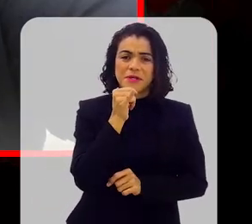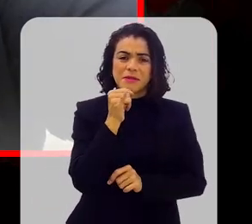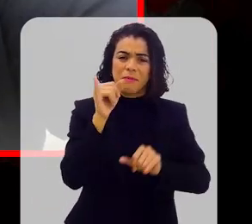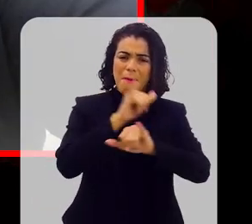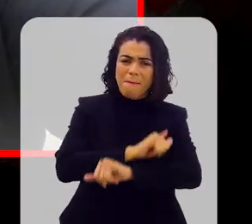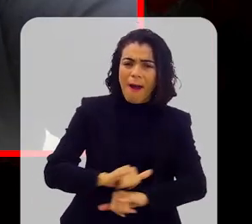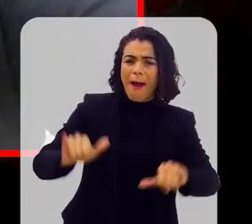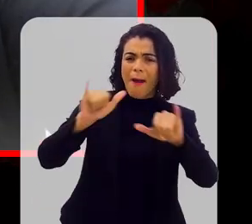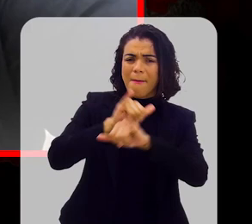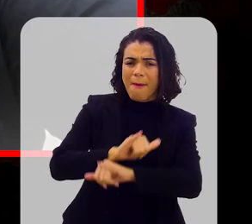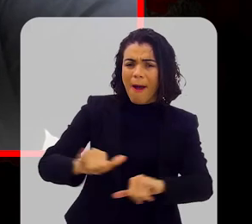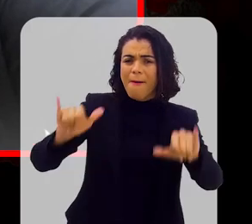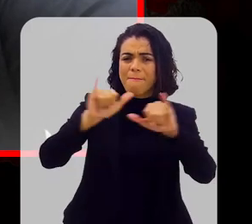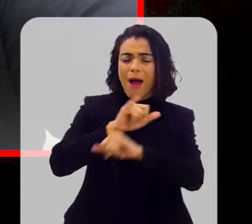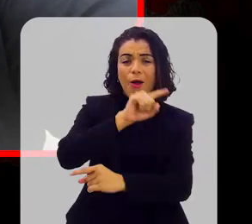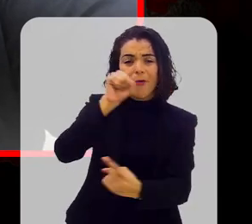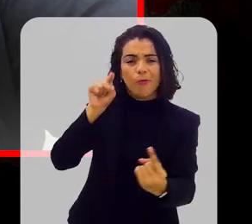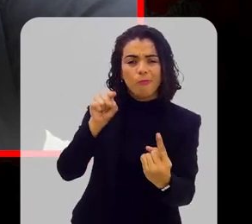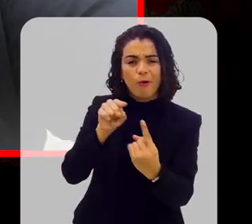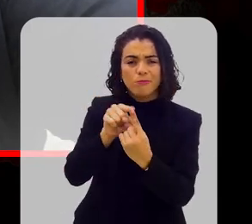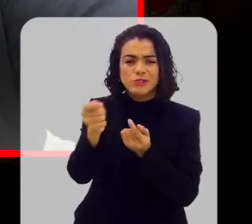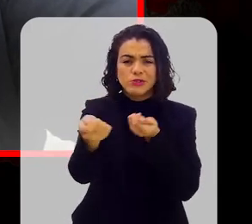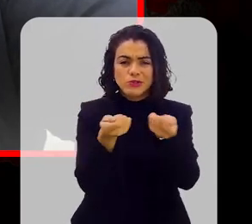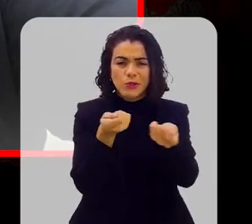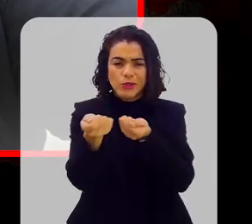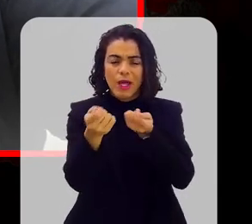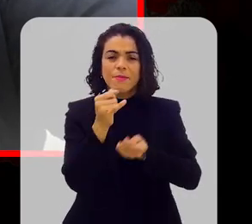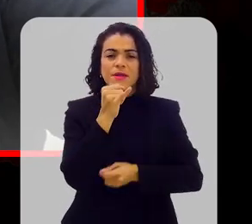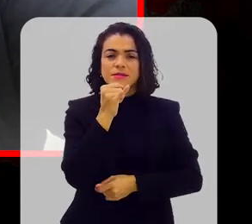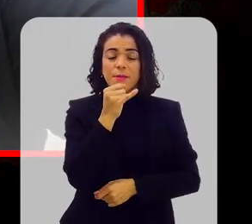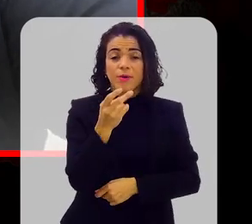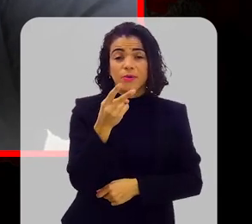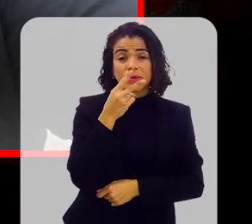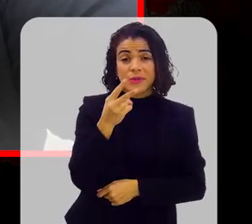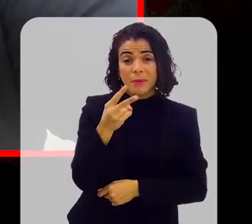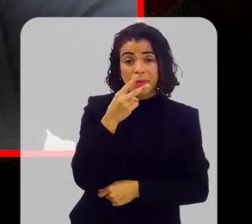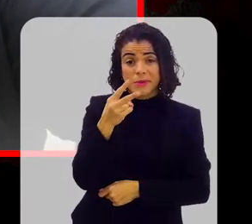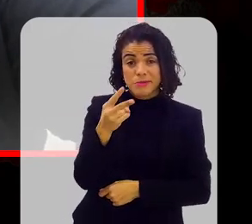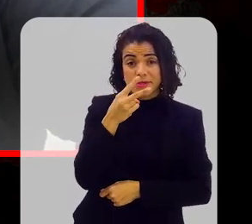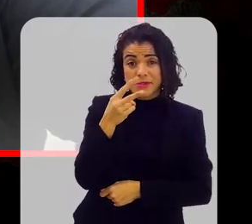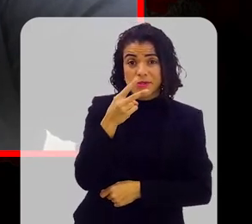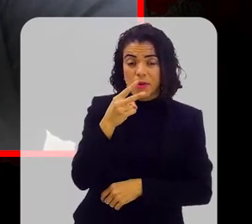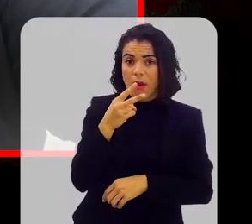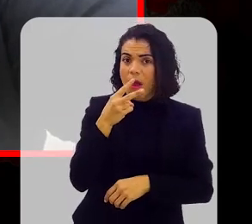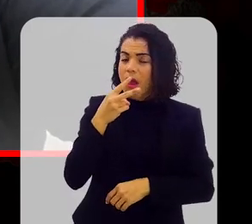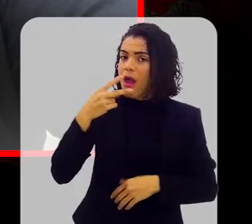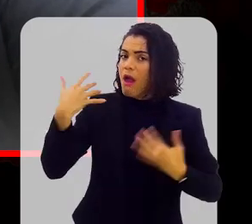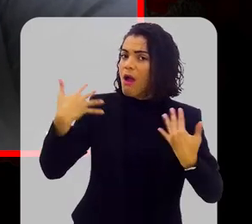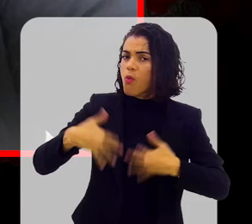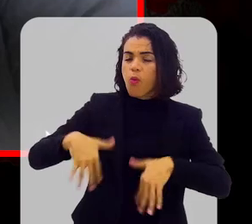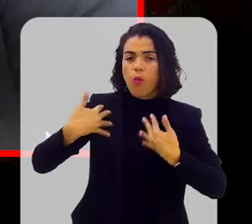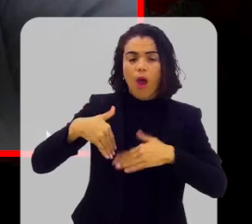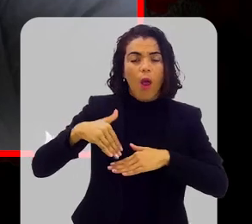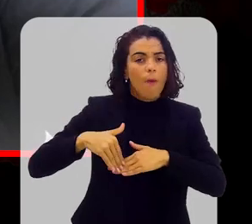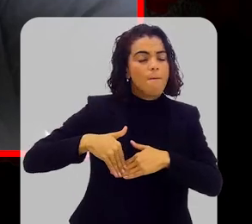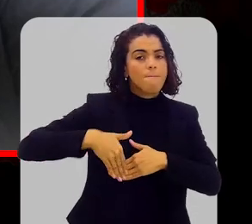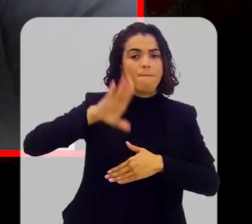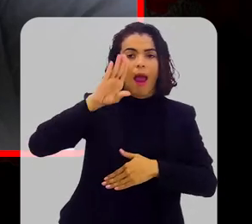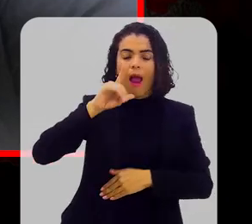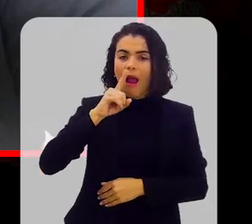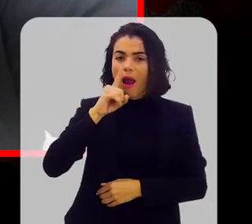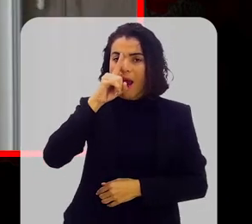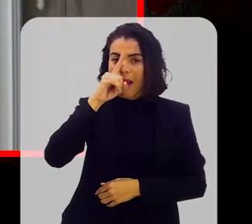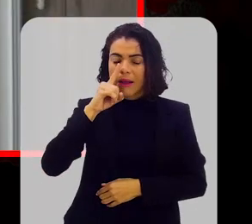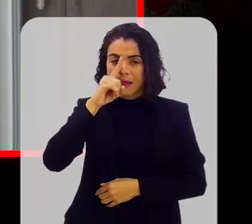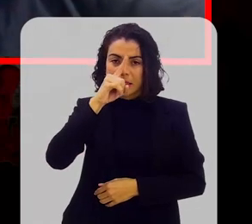de todas as campanhas, no sentido de controle do tabagismo, o tabagismo é o maior fator de exposição ambiental